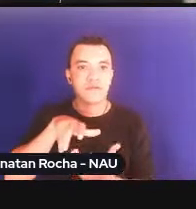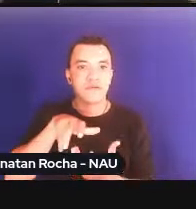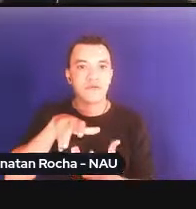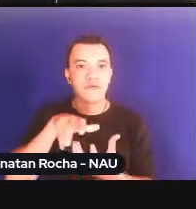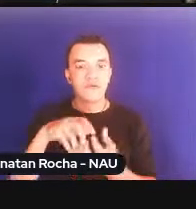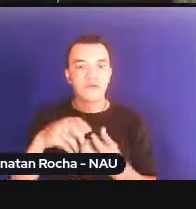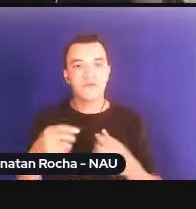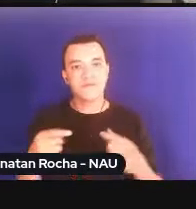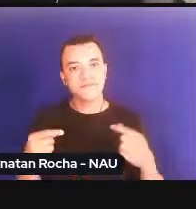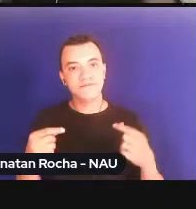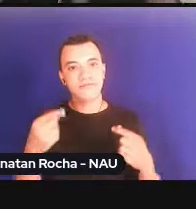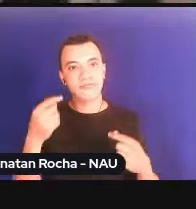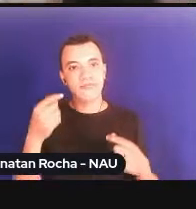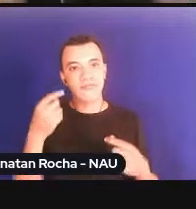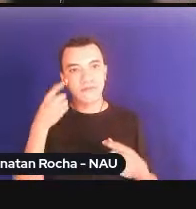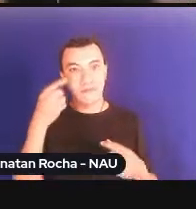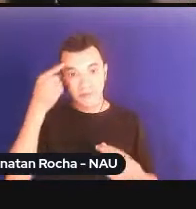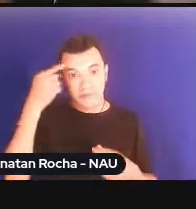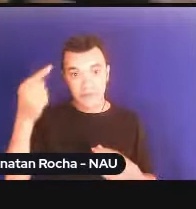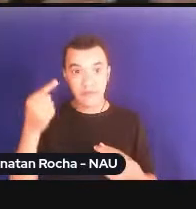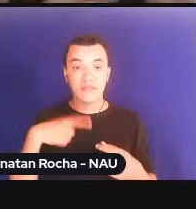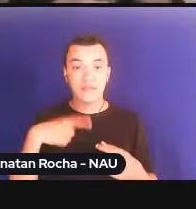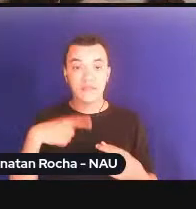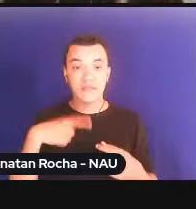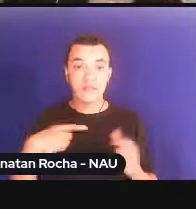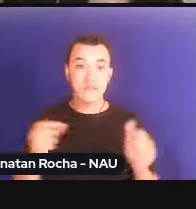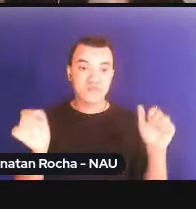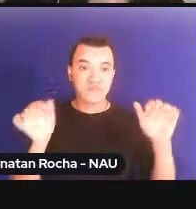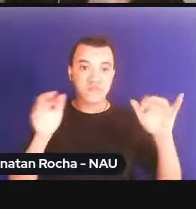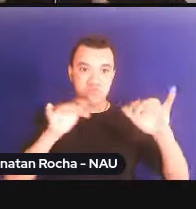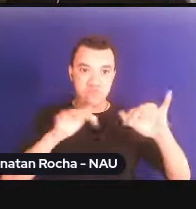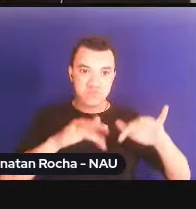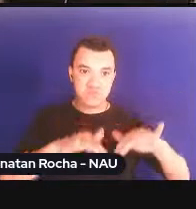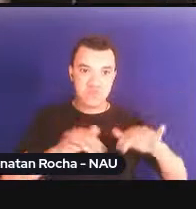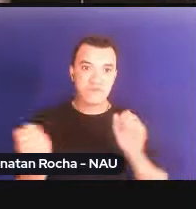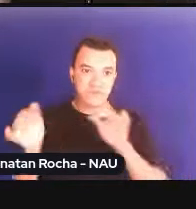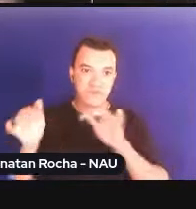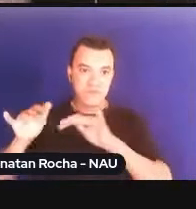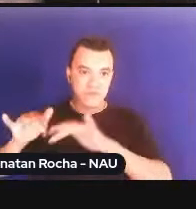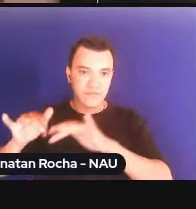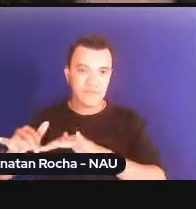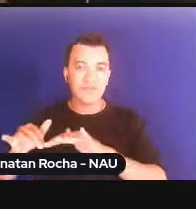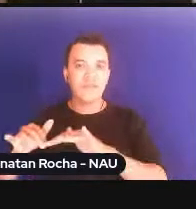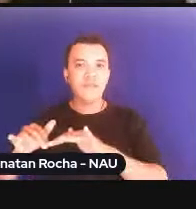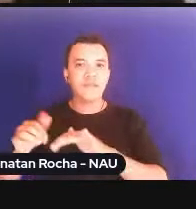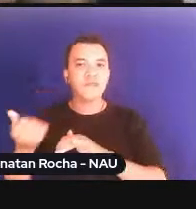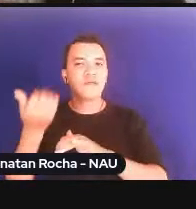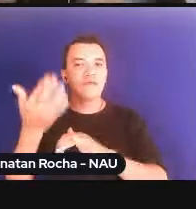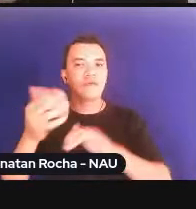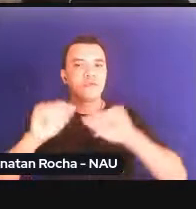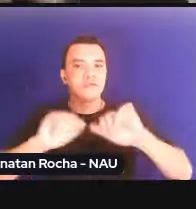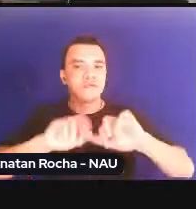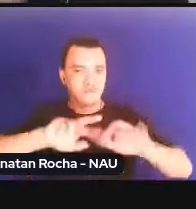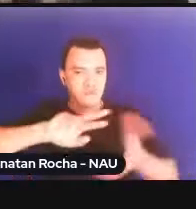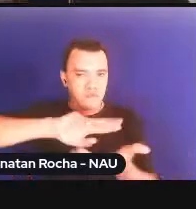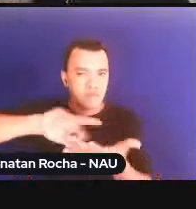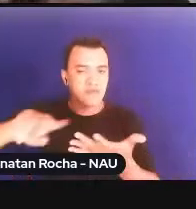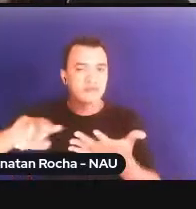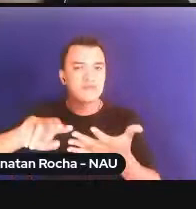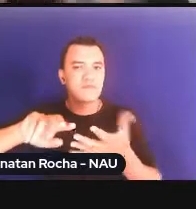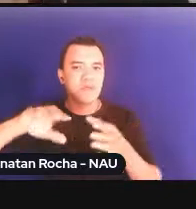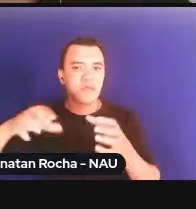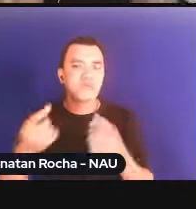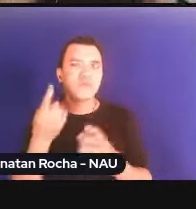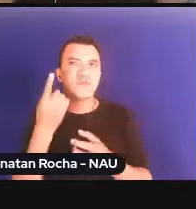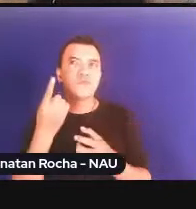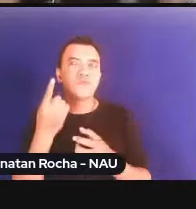pontos de convergência em meio àquilo que é diverso. E a esses pontos de convergência eu tenho a